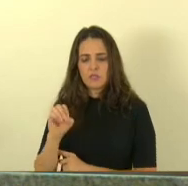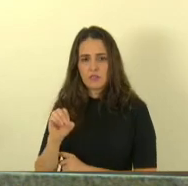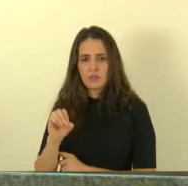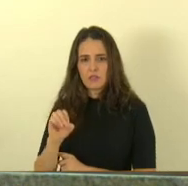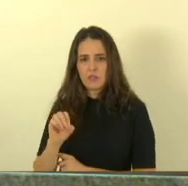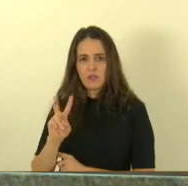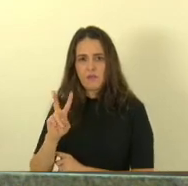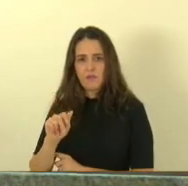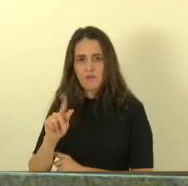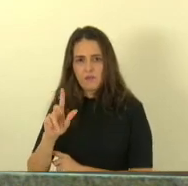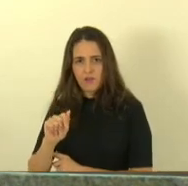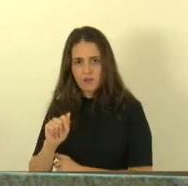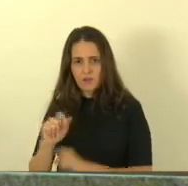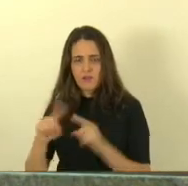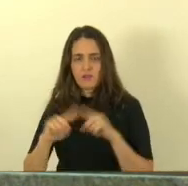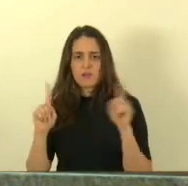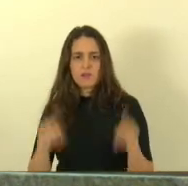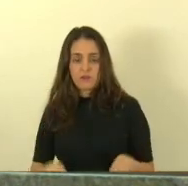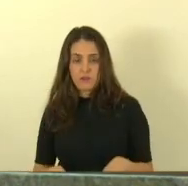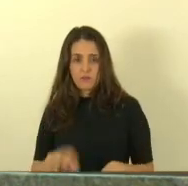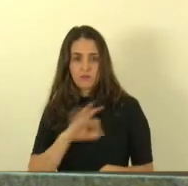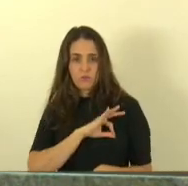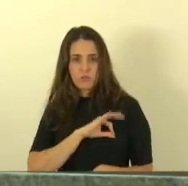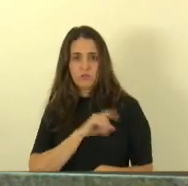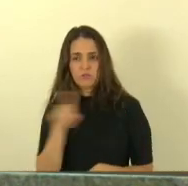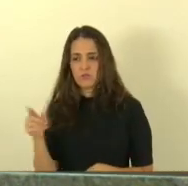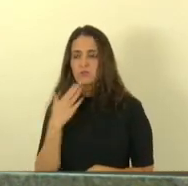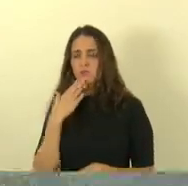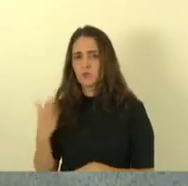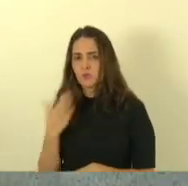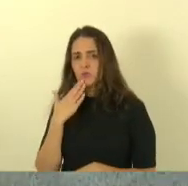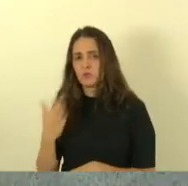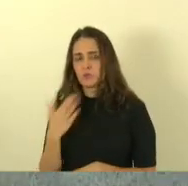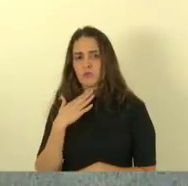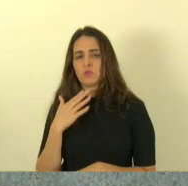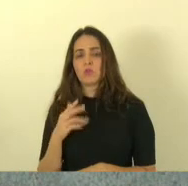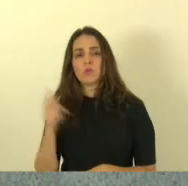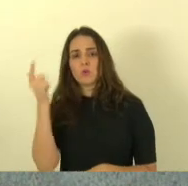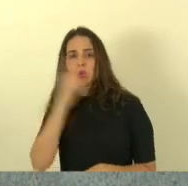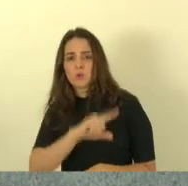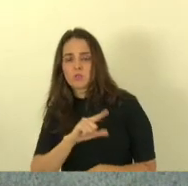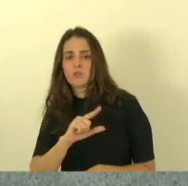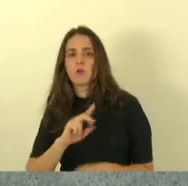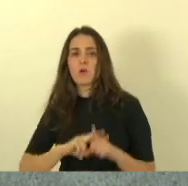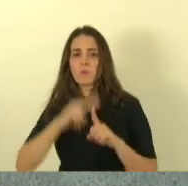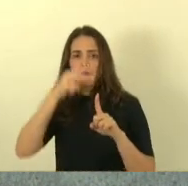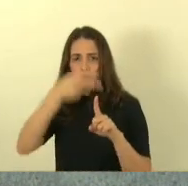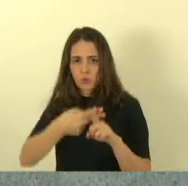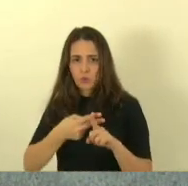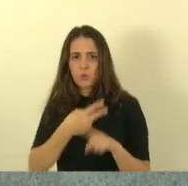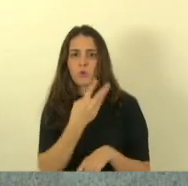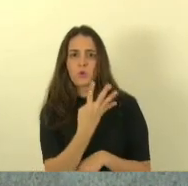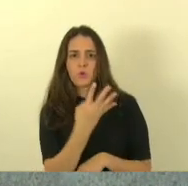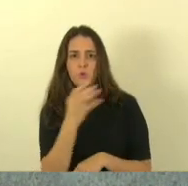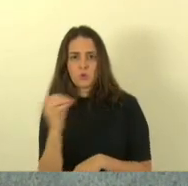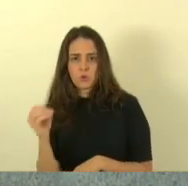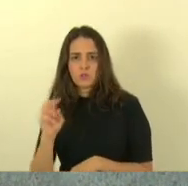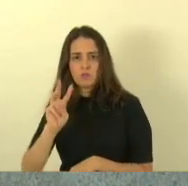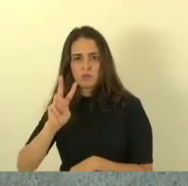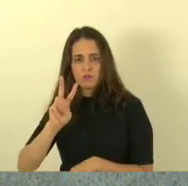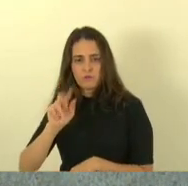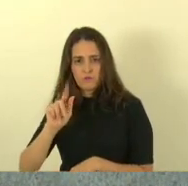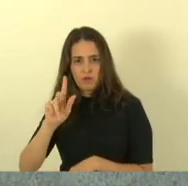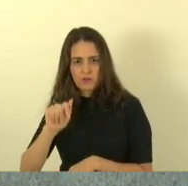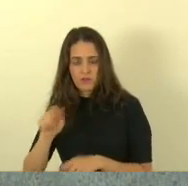polícia civil e através das reivindicações que fizemos o governador se sensibilizou e aumentou para 400 vagas como